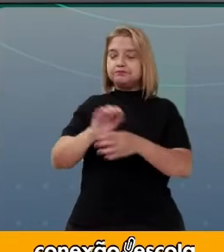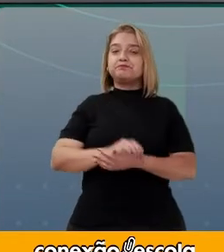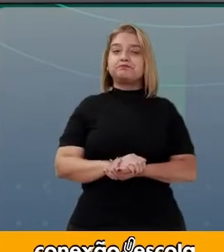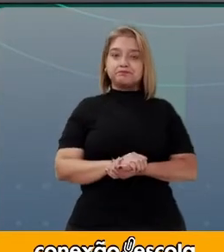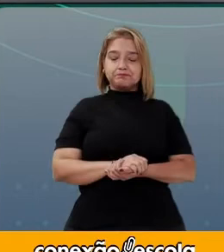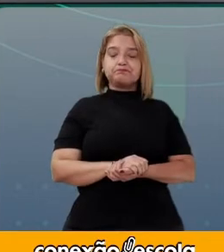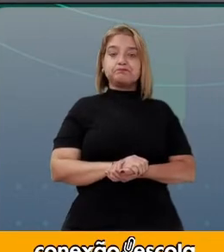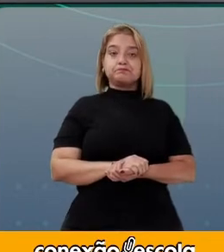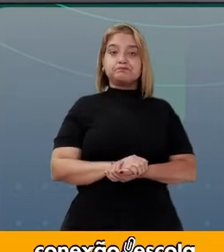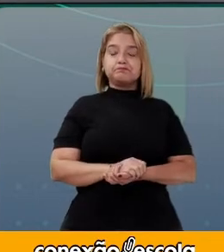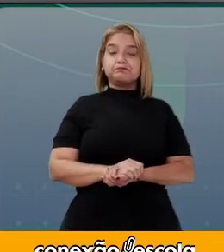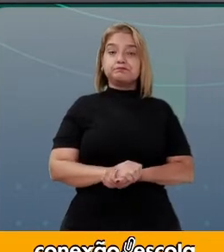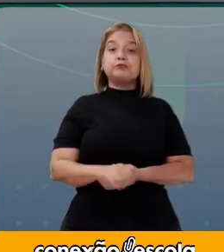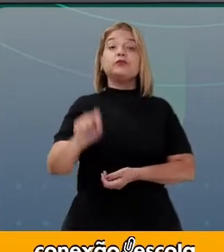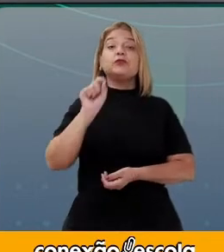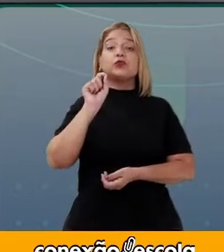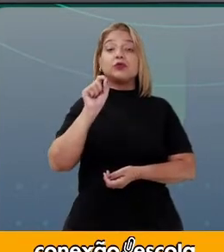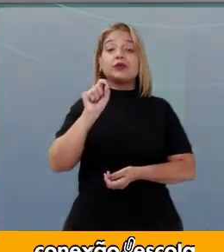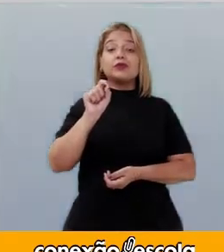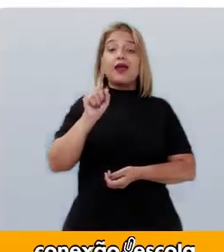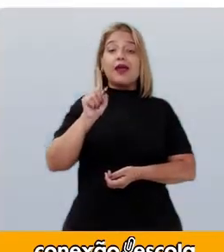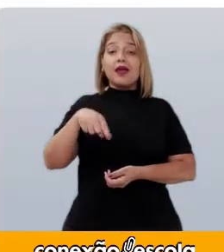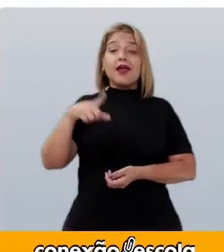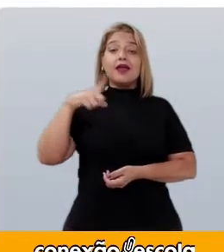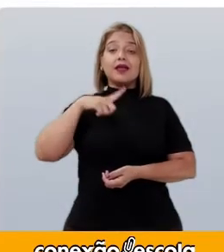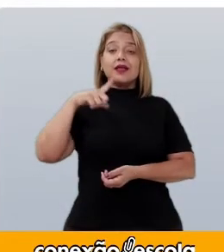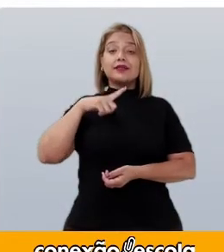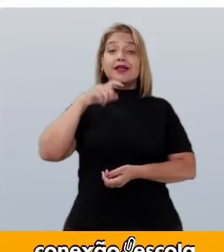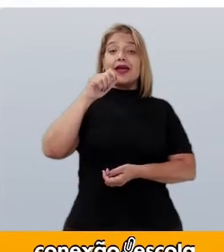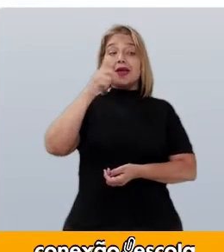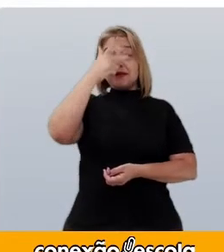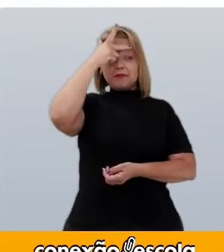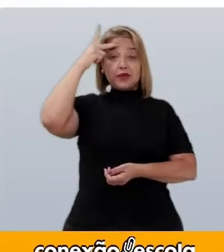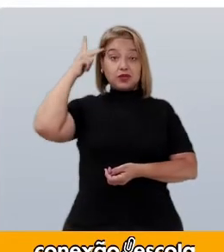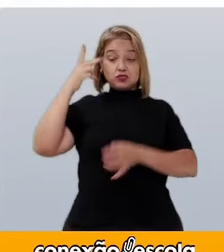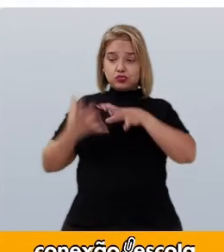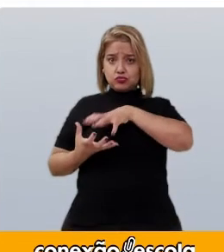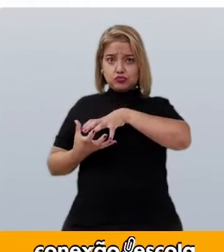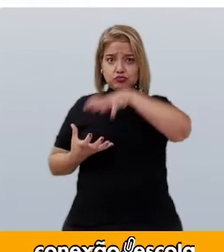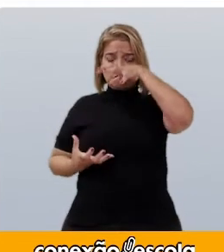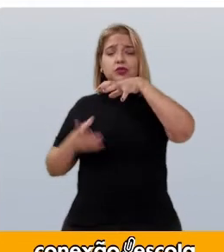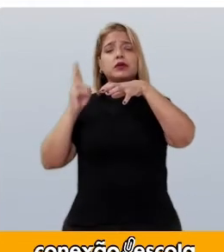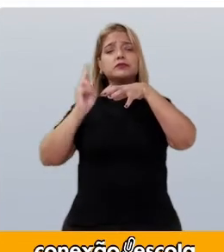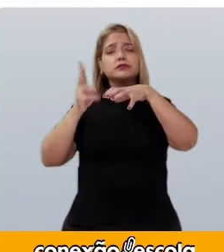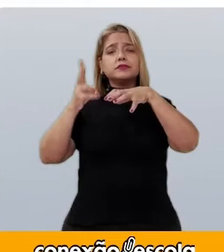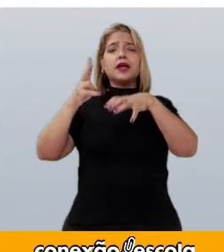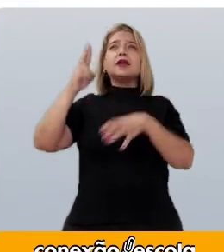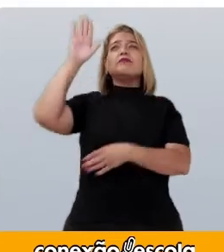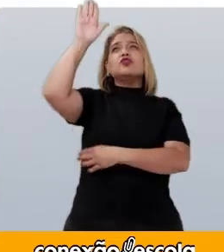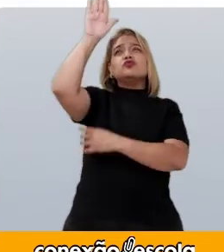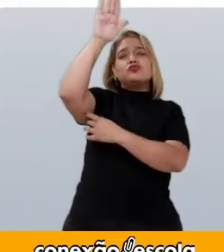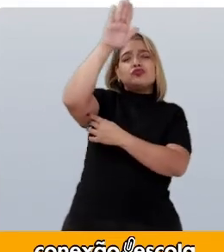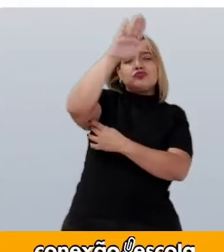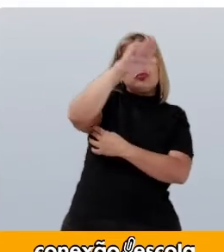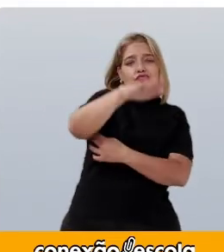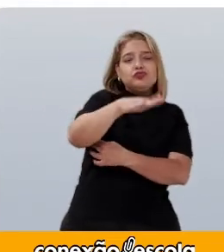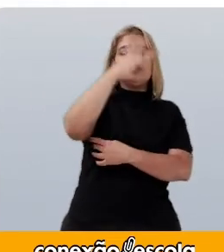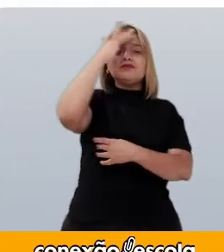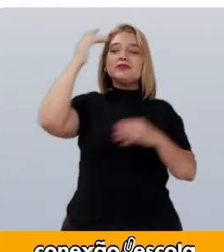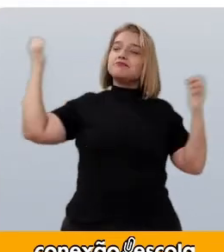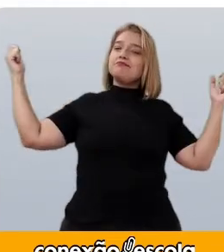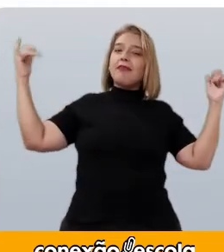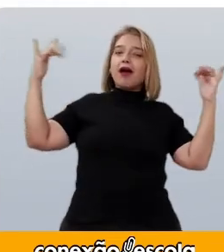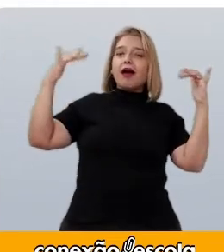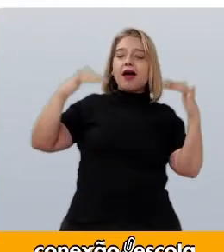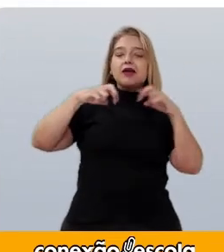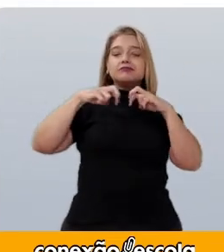Geralmente Os adeões Se reuniam Ao final do dia Em um ponto de encontro